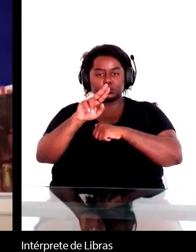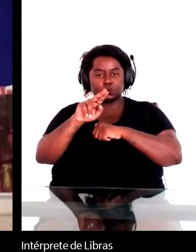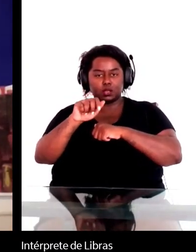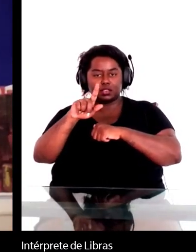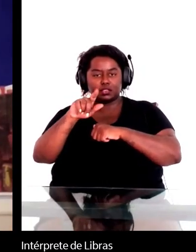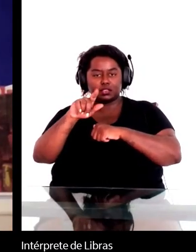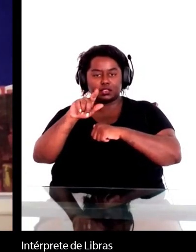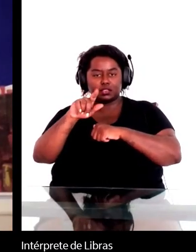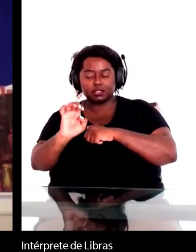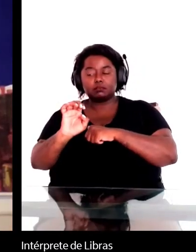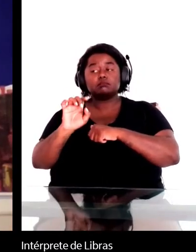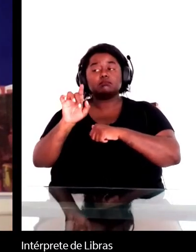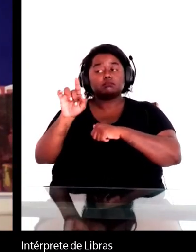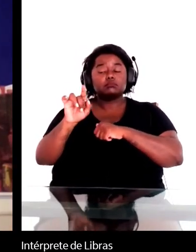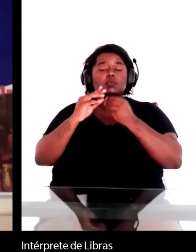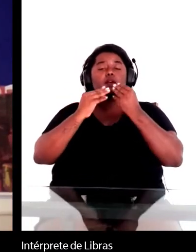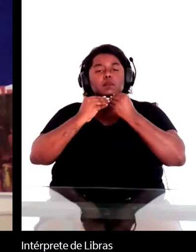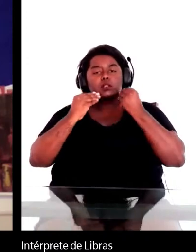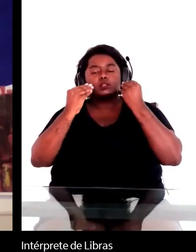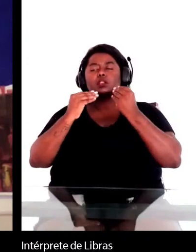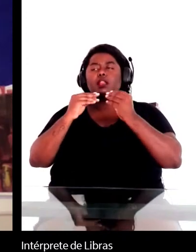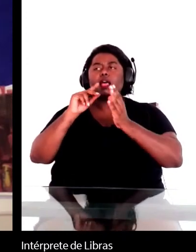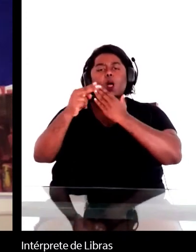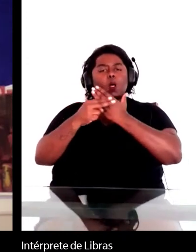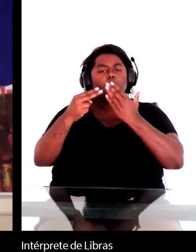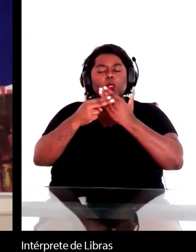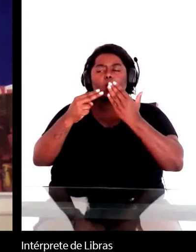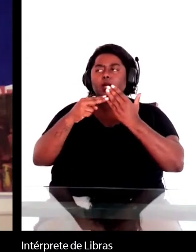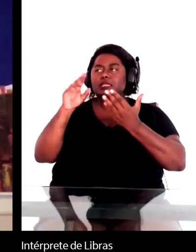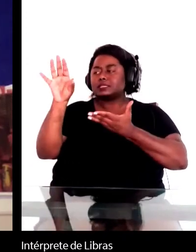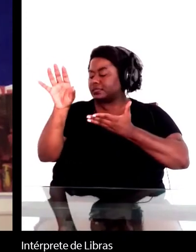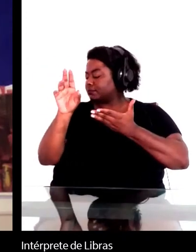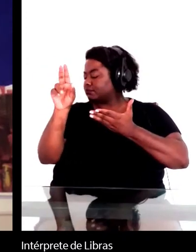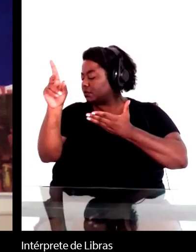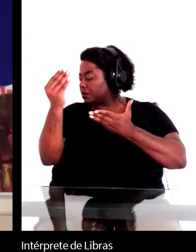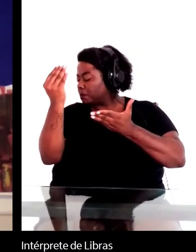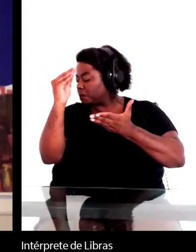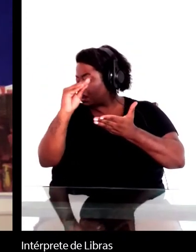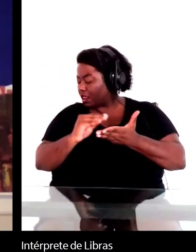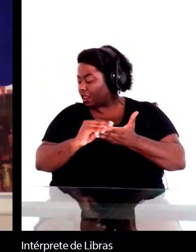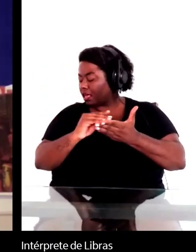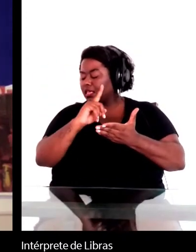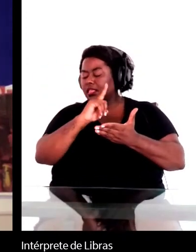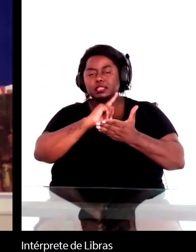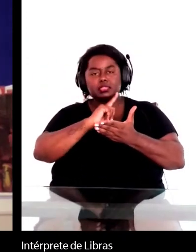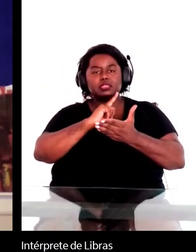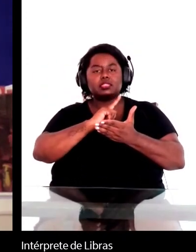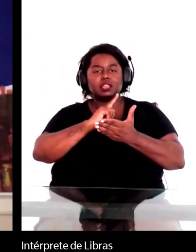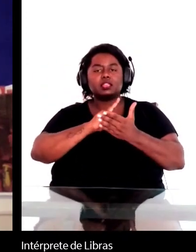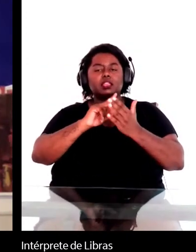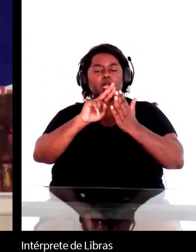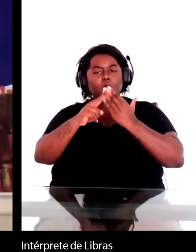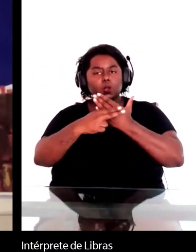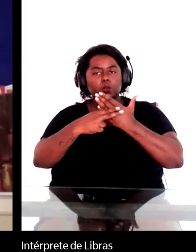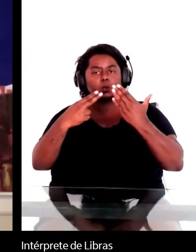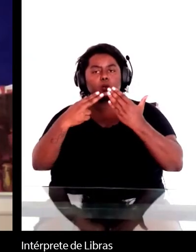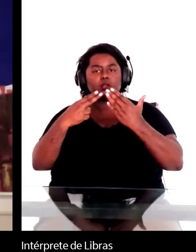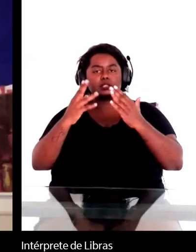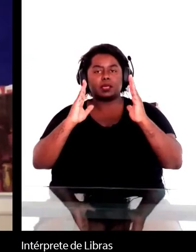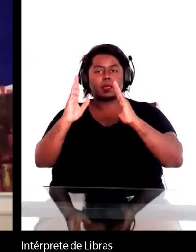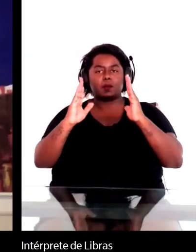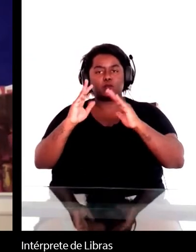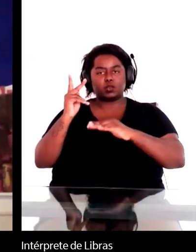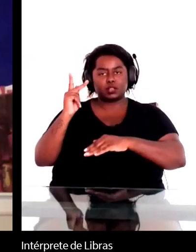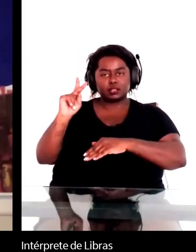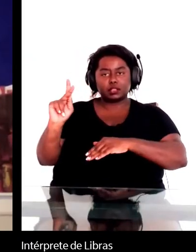e o fato de que a sua ficção tem tantos pontos em comum com os grandes autores da sua época e da modernidade.